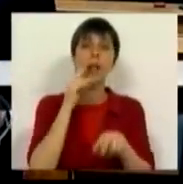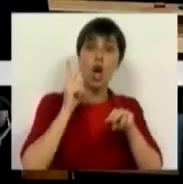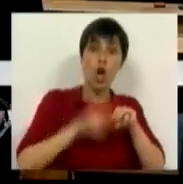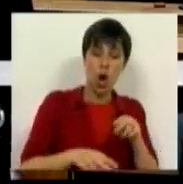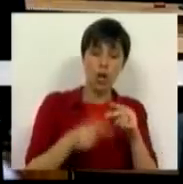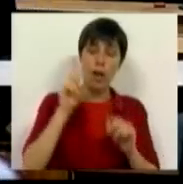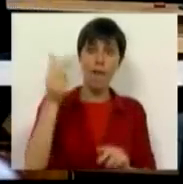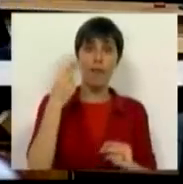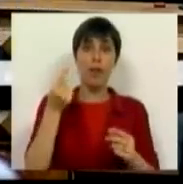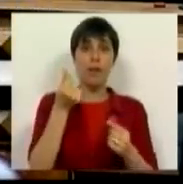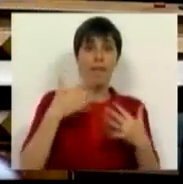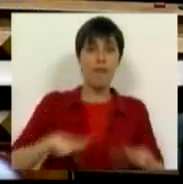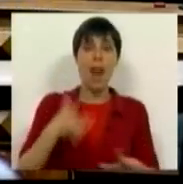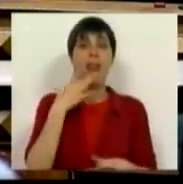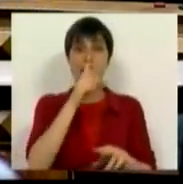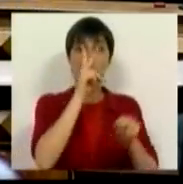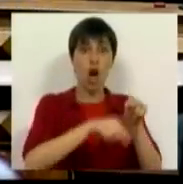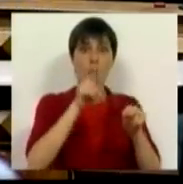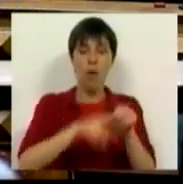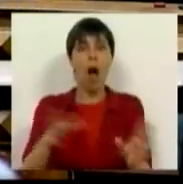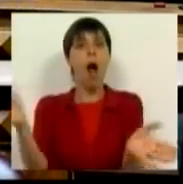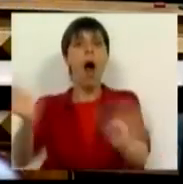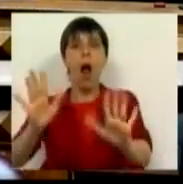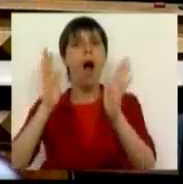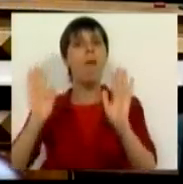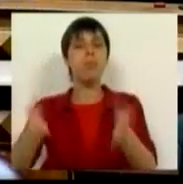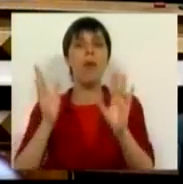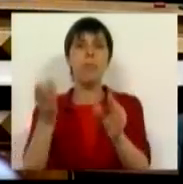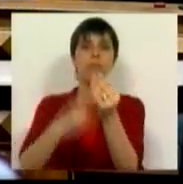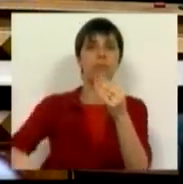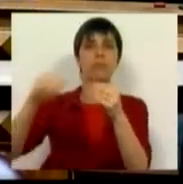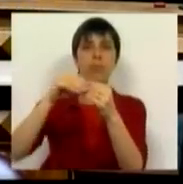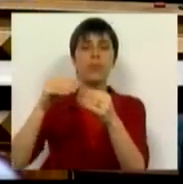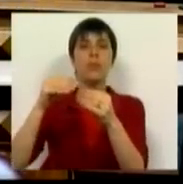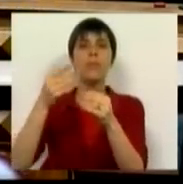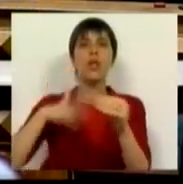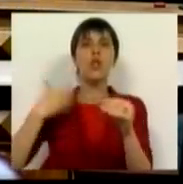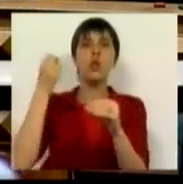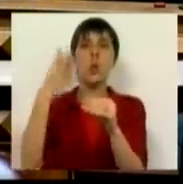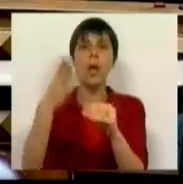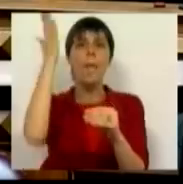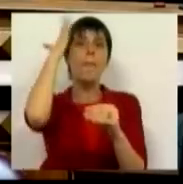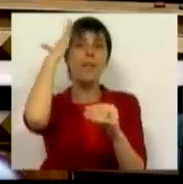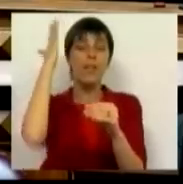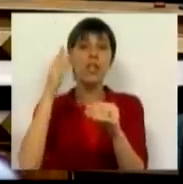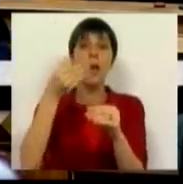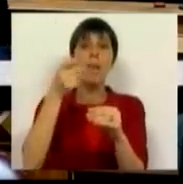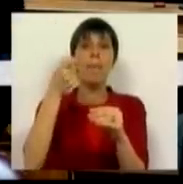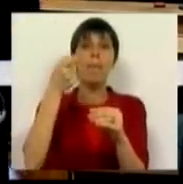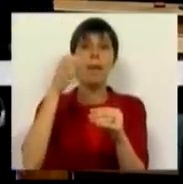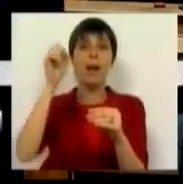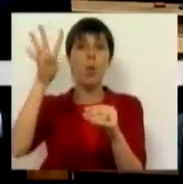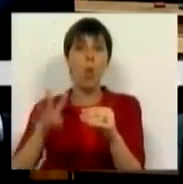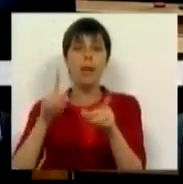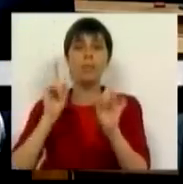cortes nos dois subsídios de férias e de Natal não seria necessário aplicar a contribuição de solidariedade prevista, aliás no PEC 4,